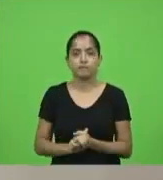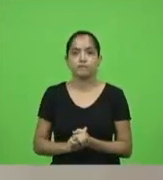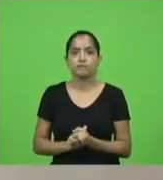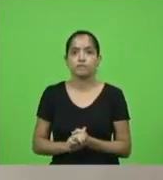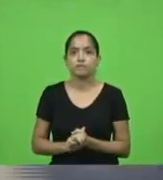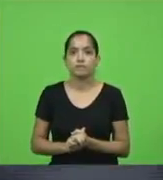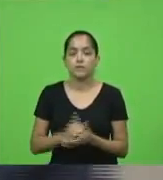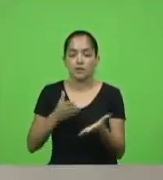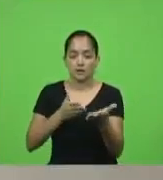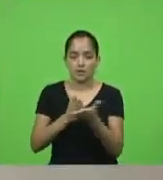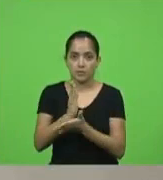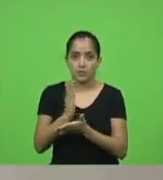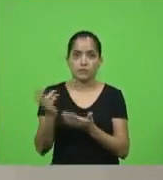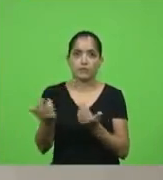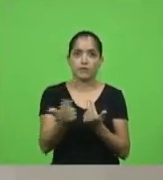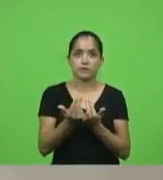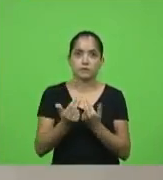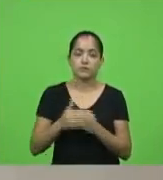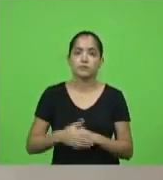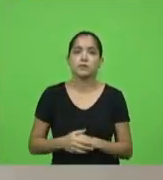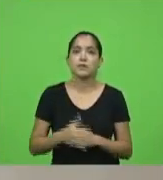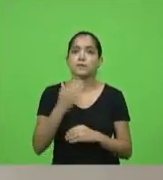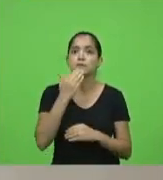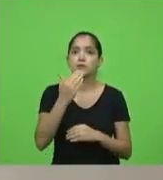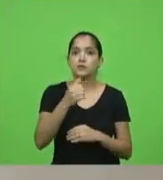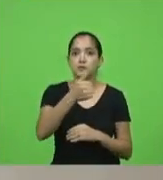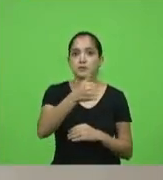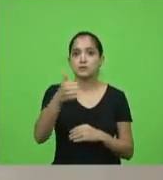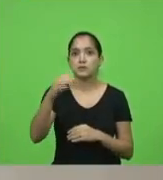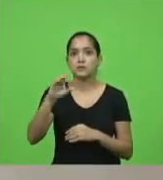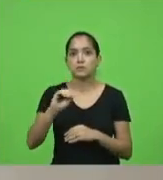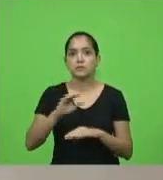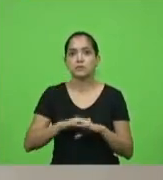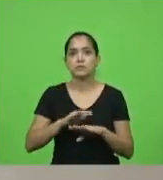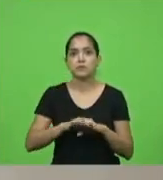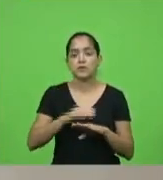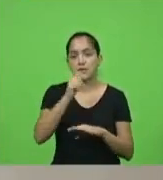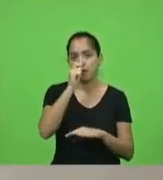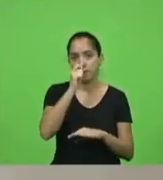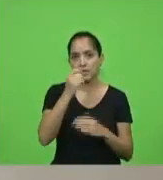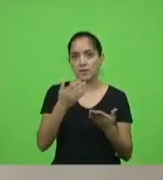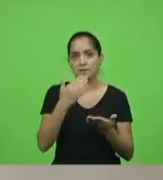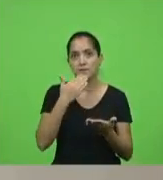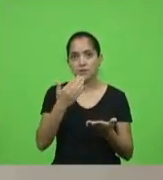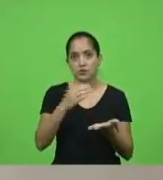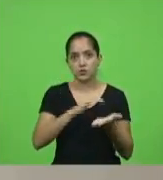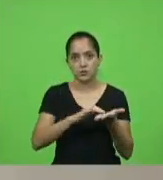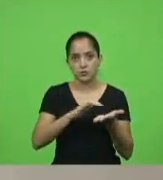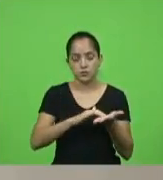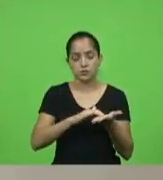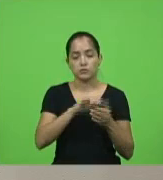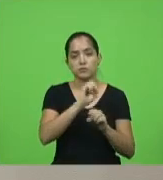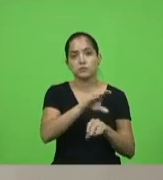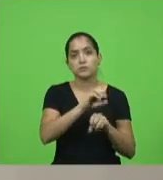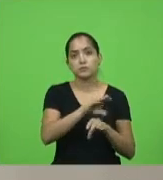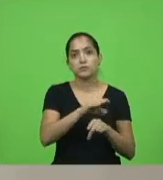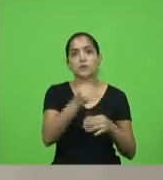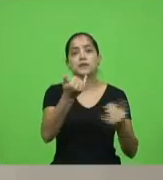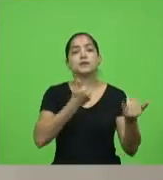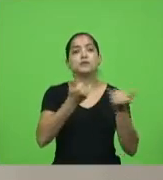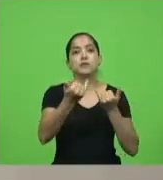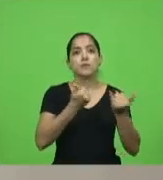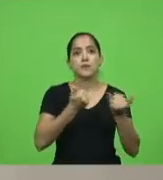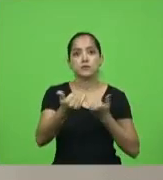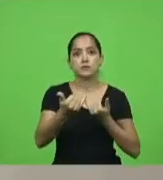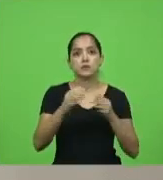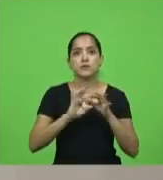aprovado por unanimidade pedido de informação 110 autoria deputado João Amin solicitando ao secretário de Estado da Educação informações acerca